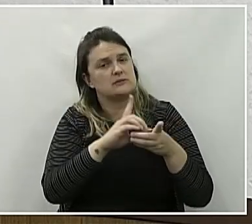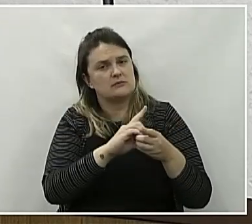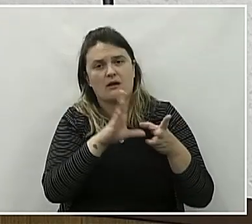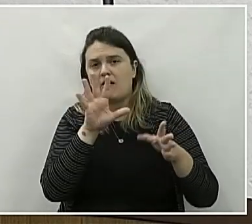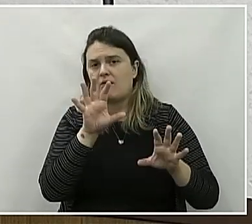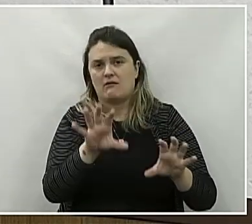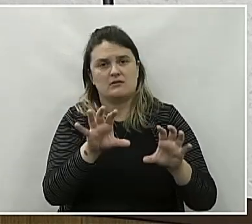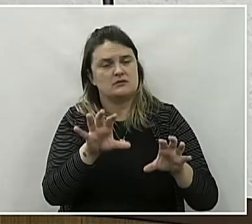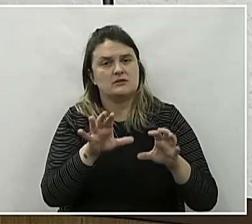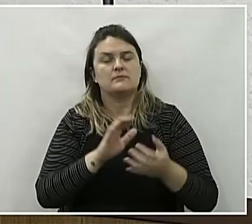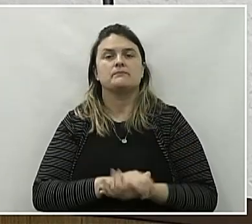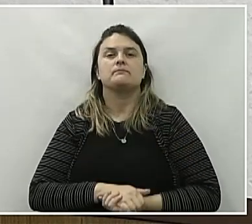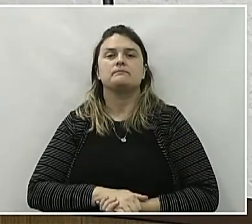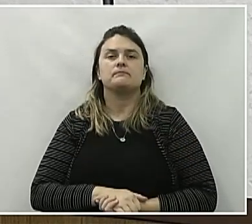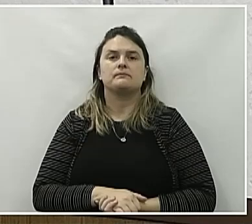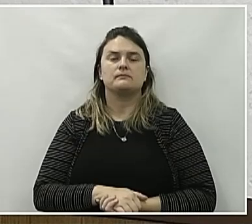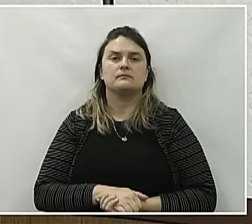isso, né.